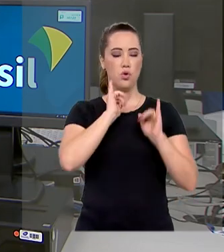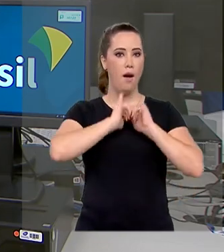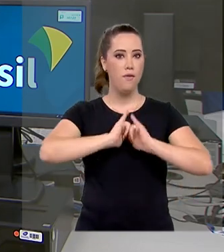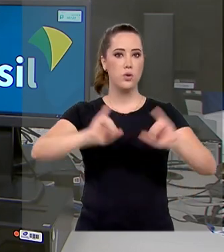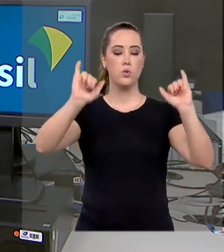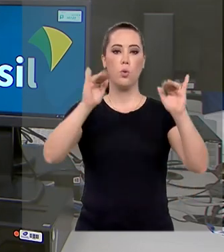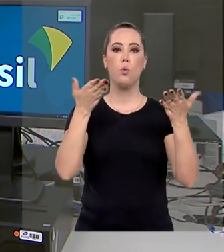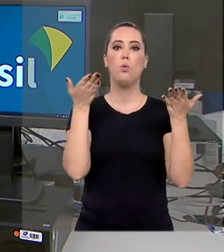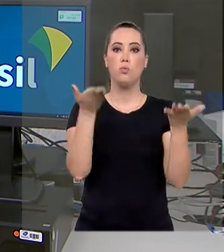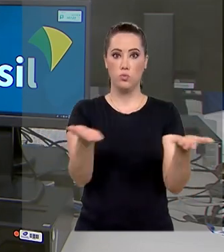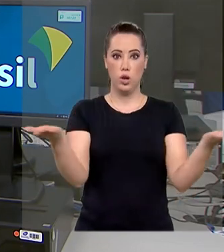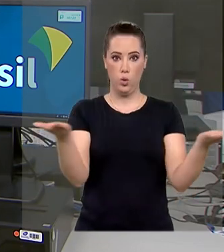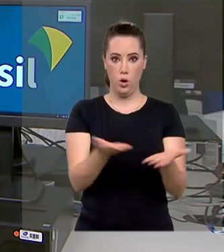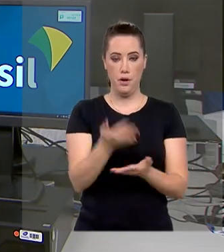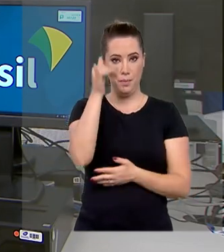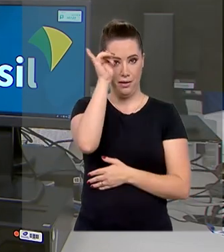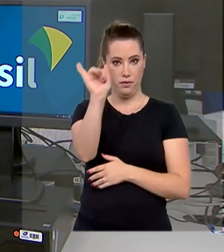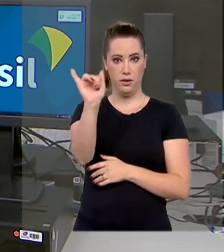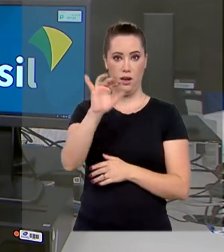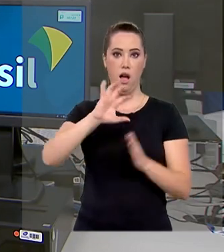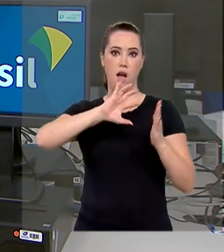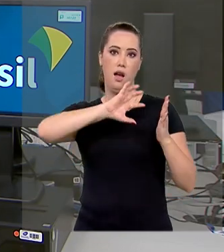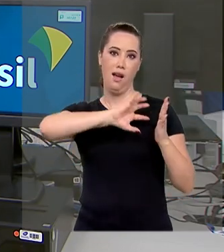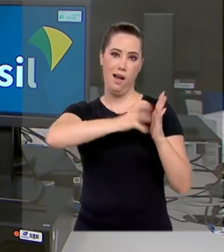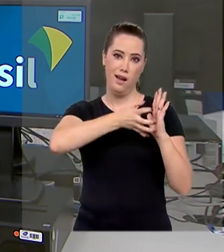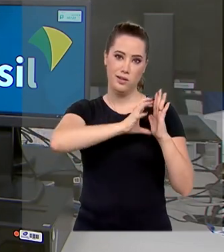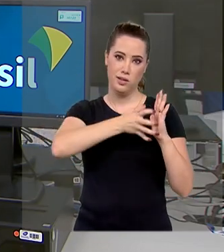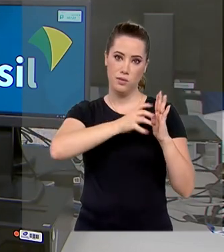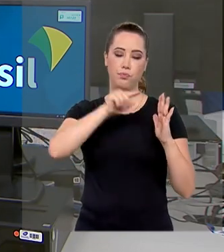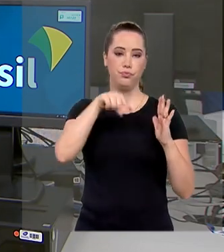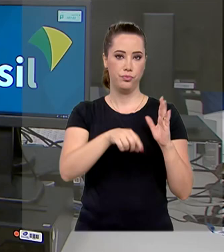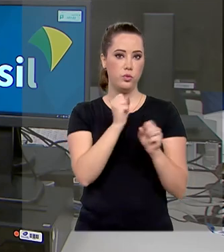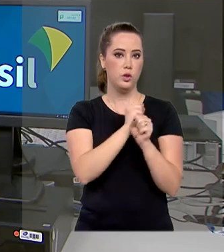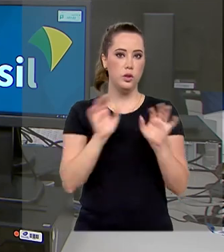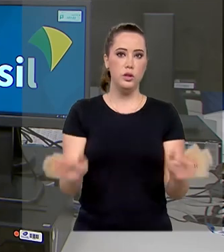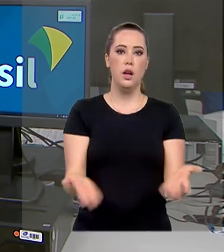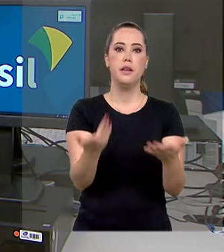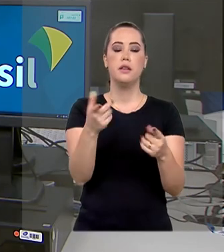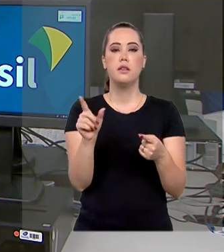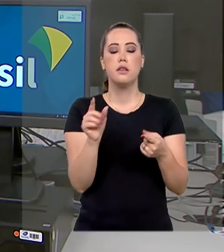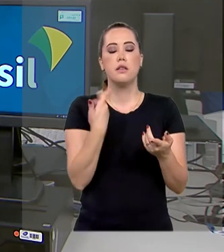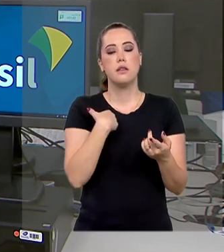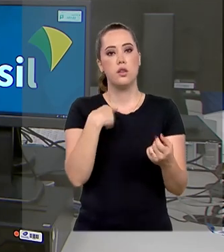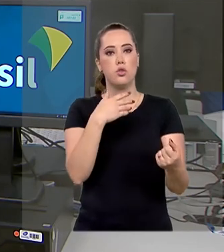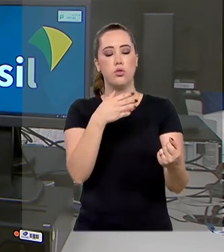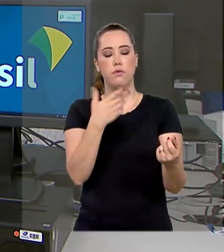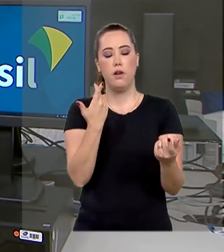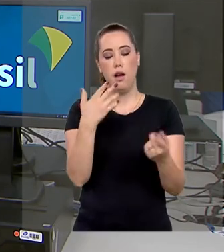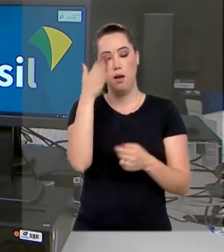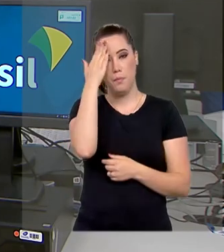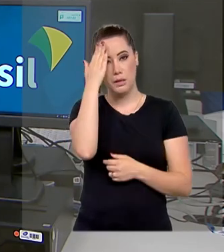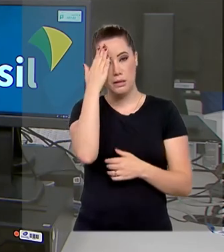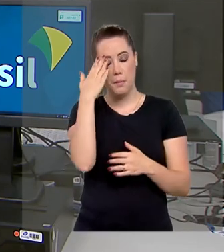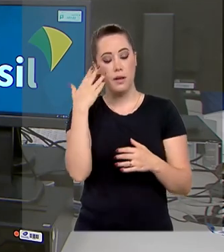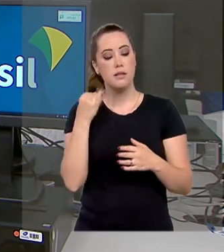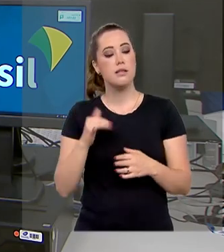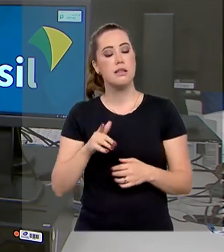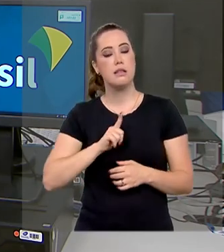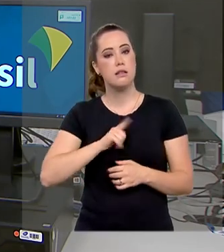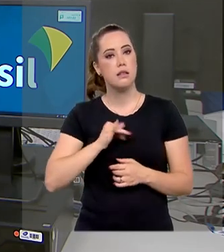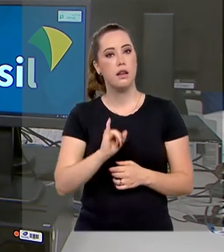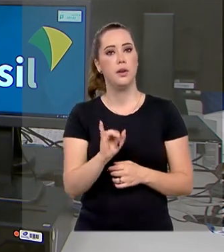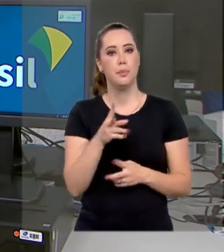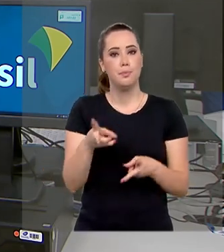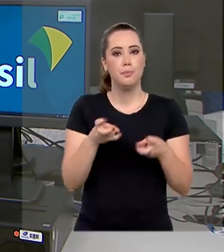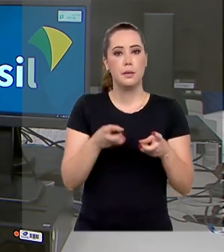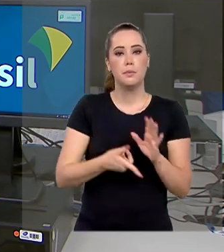que o objetivo da campanha de combate à AIDS deste ano é incentivar a testagem para diagnosticar precocemente os casos de